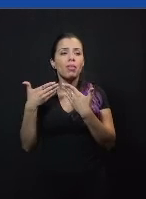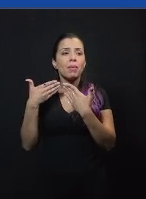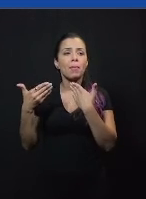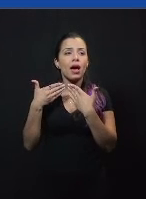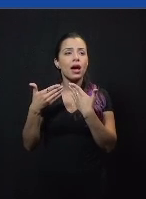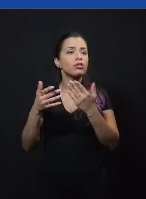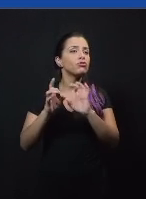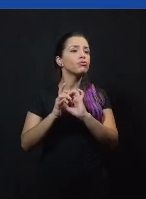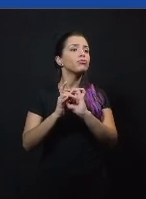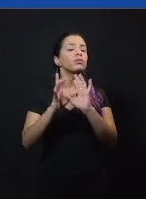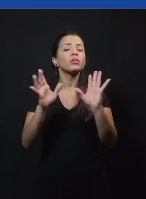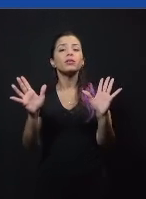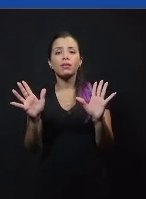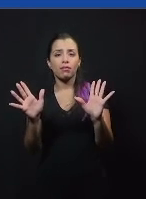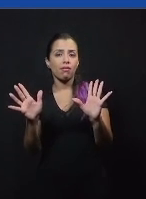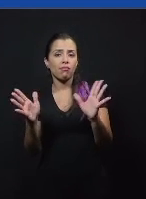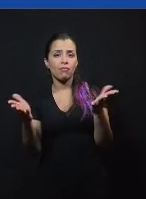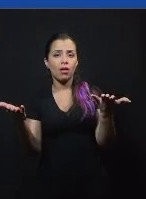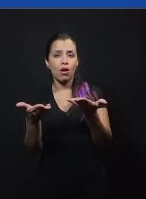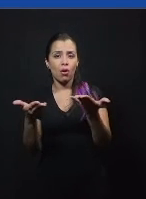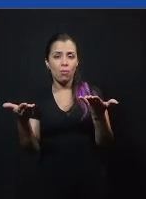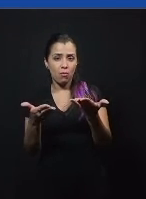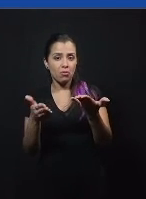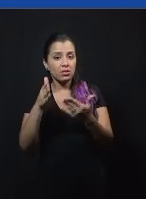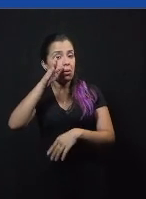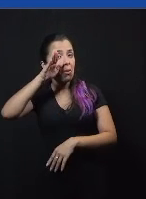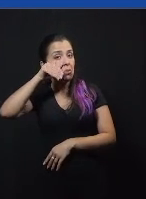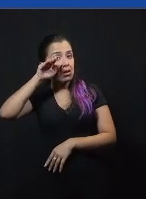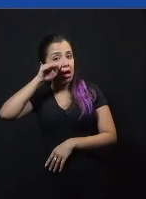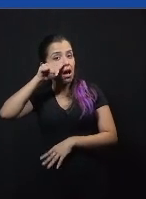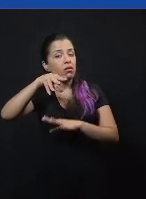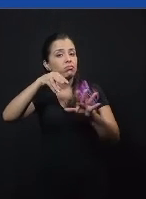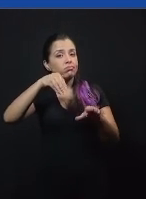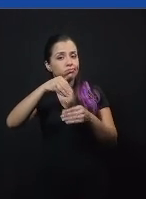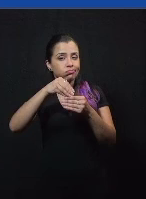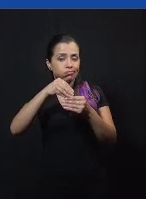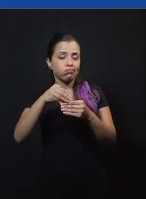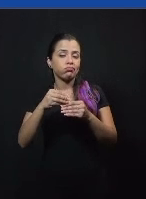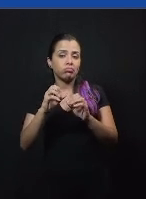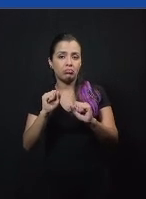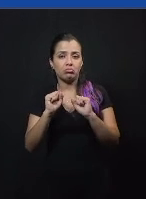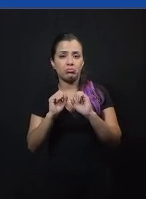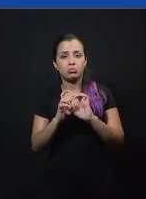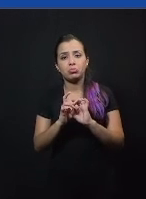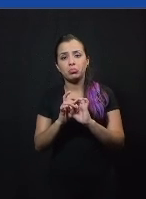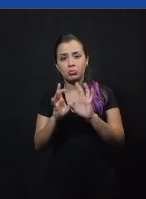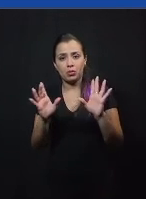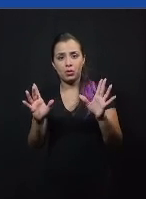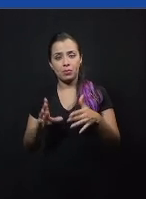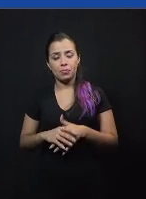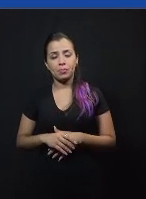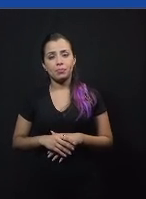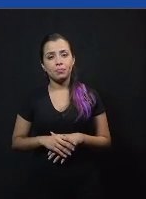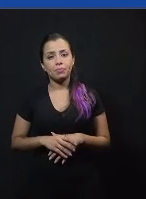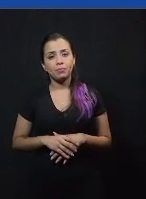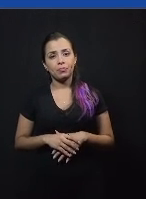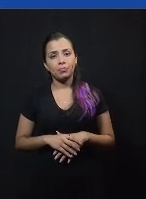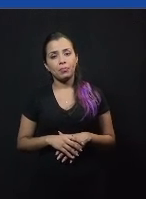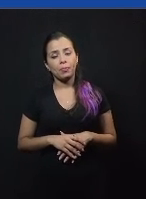algo que vocês queiram saber alguma curiosidade para a gente poder anunciar aqui em junho e encerrar